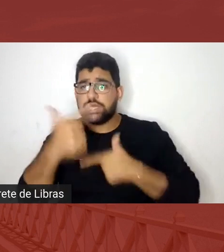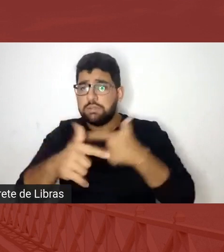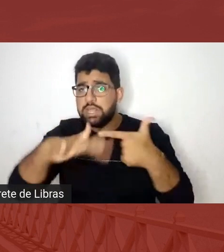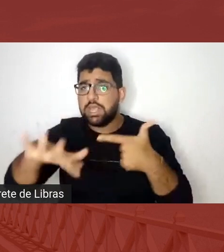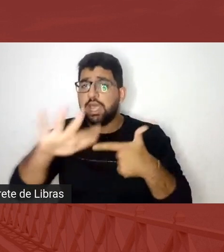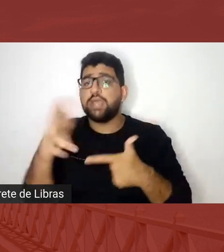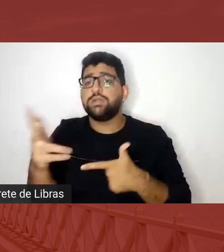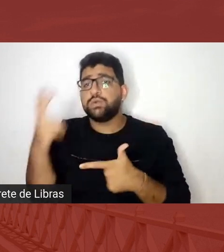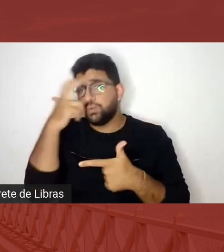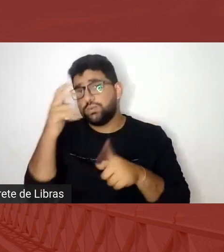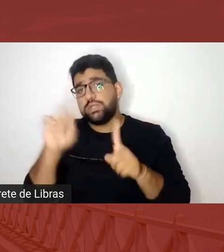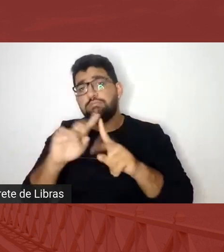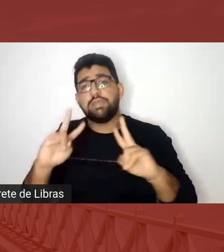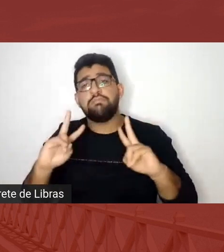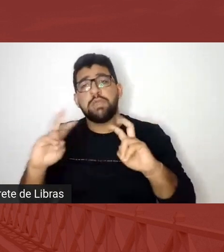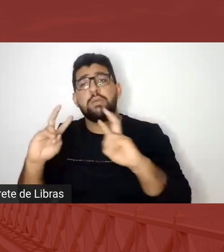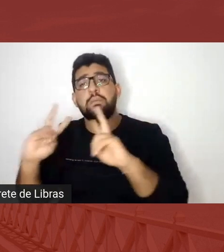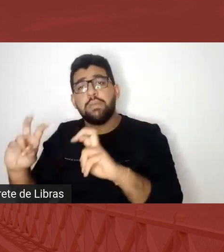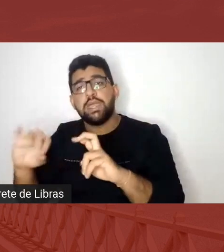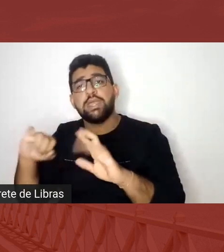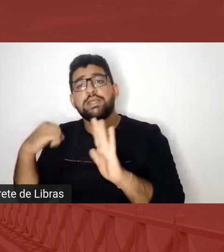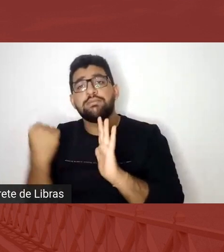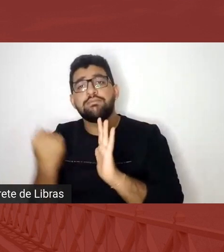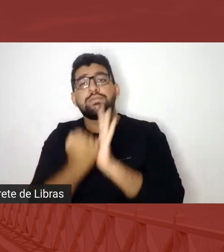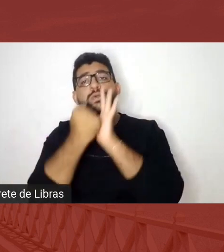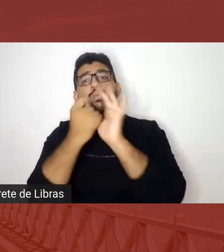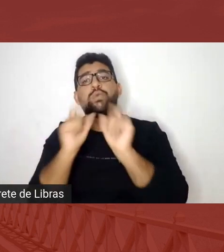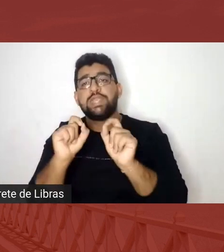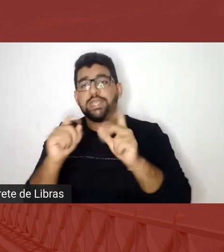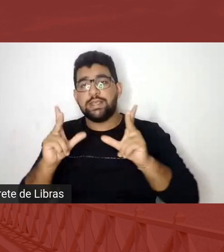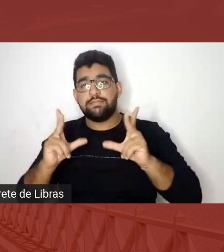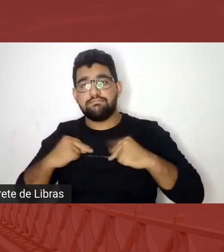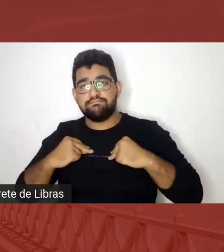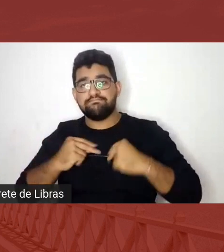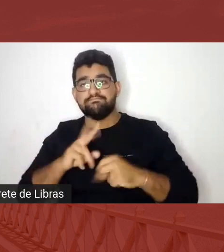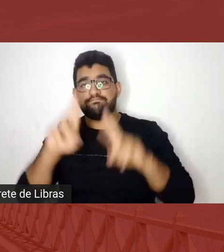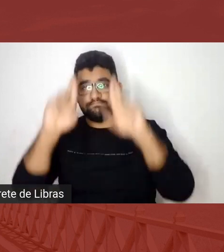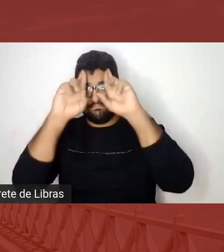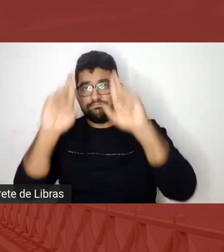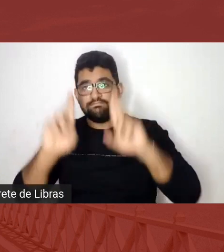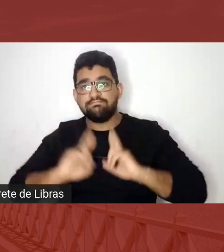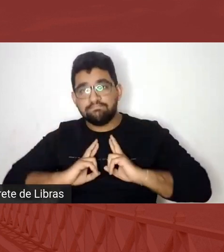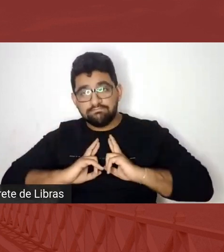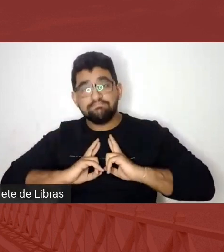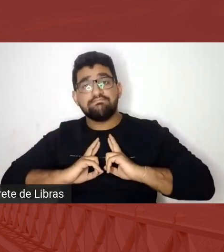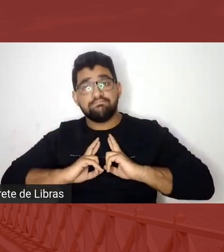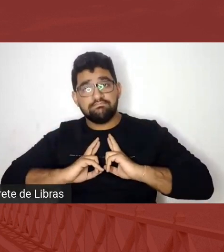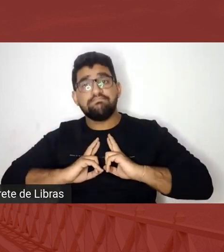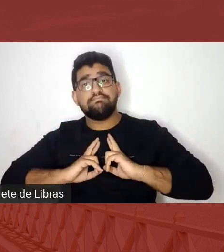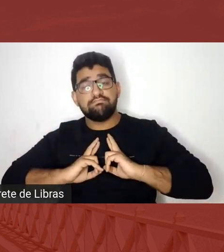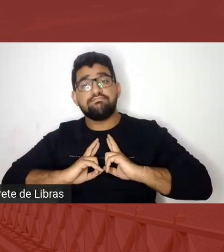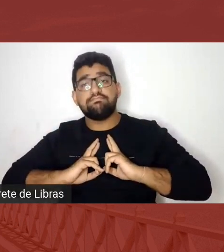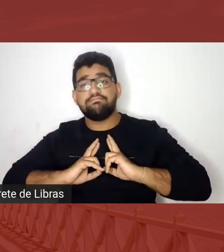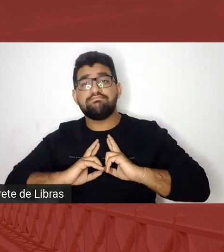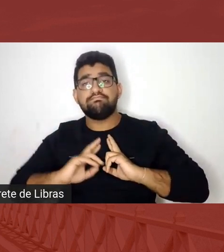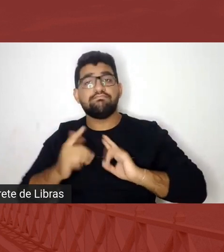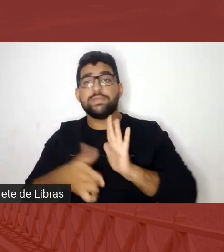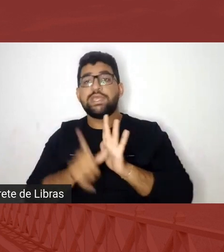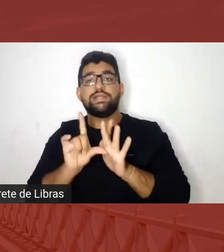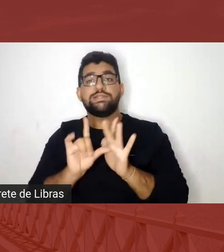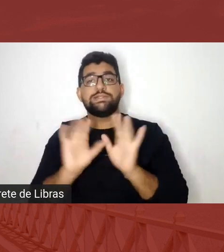reconhecidos como um patrimônio que merecesse respeito, louvação, registros, não foi feito.